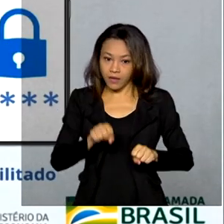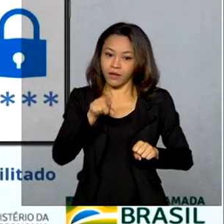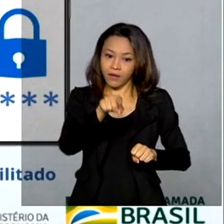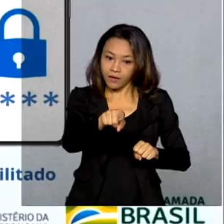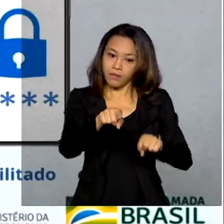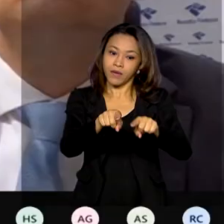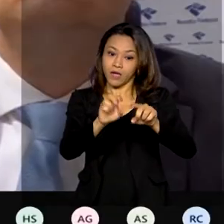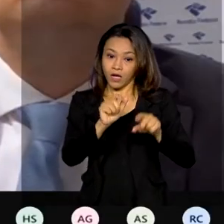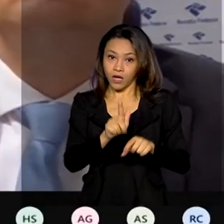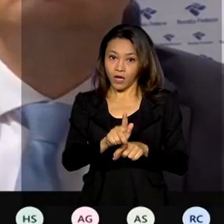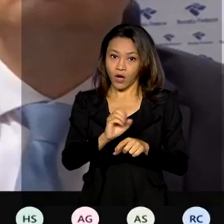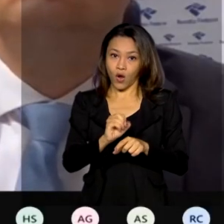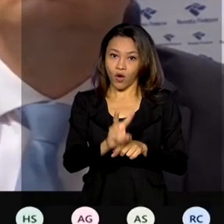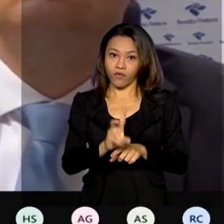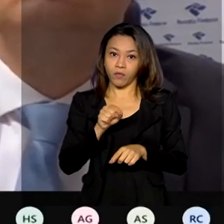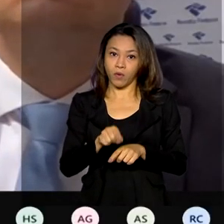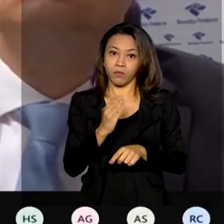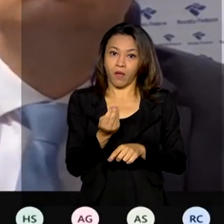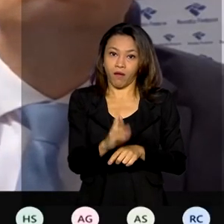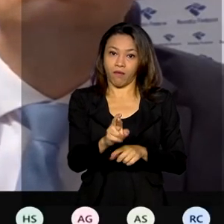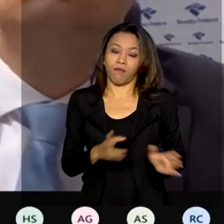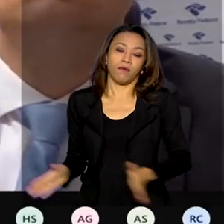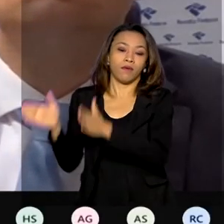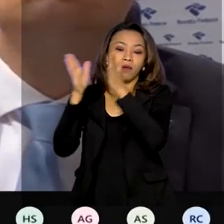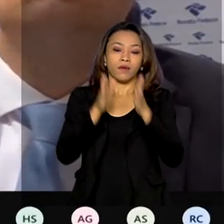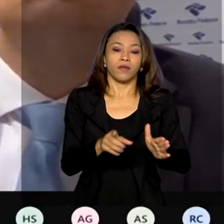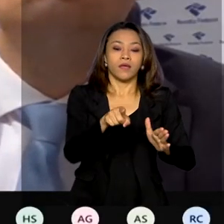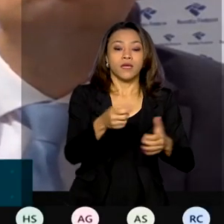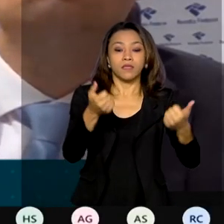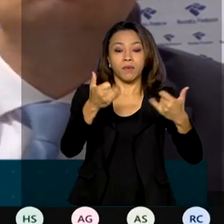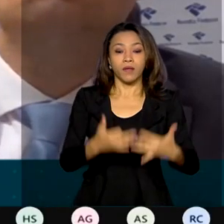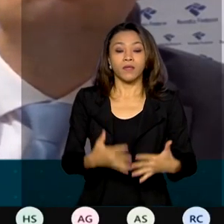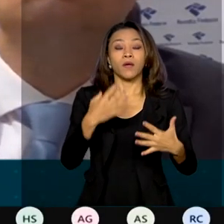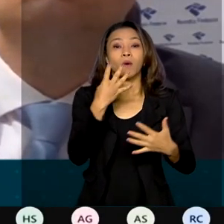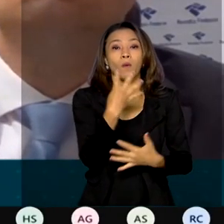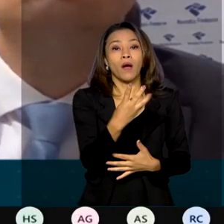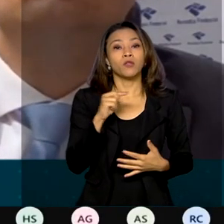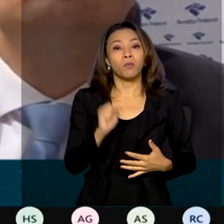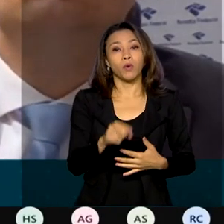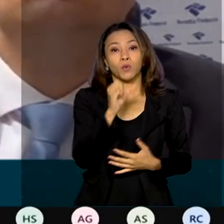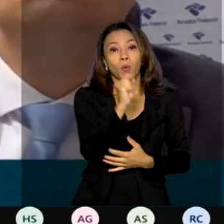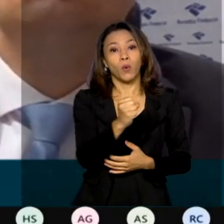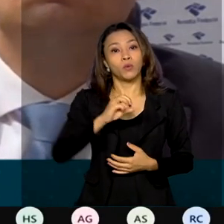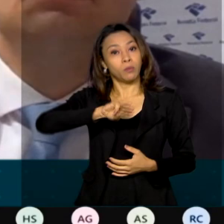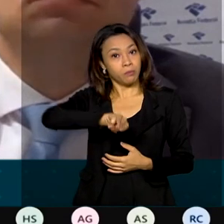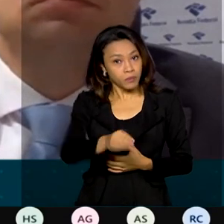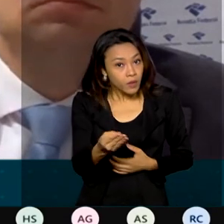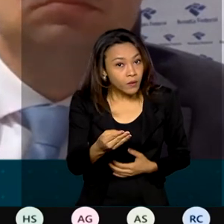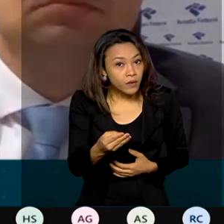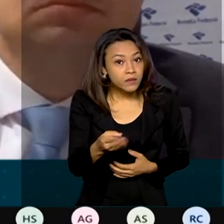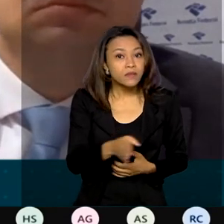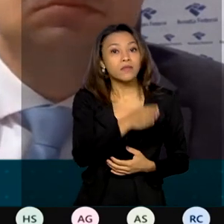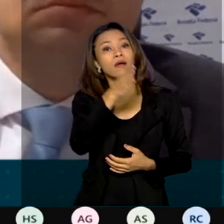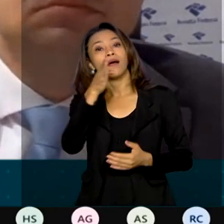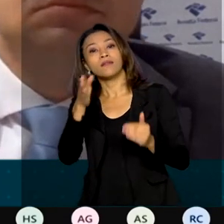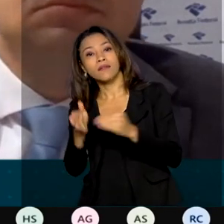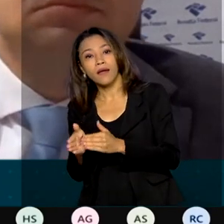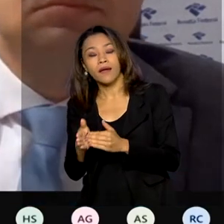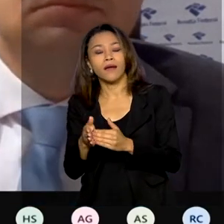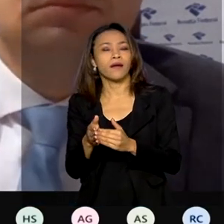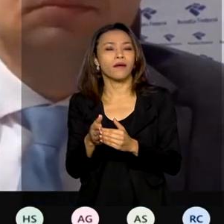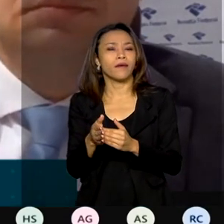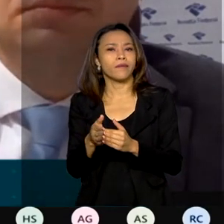gov.br. O universo é ampliado de 4,8 milhões, que era até o ano passado, para até a